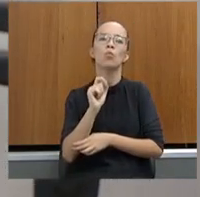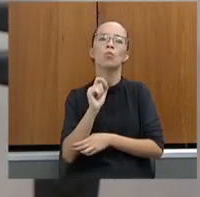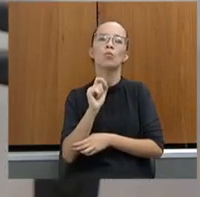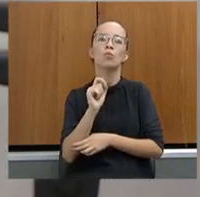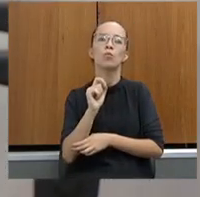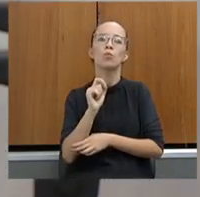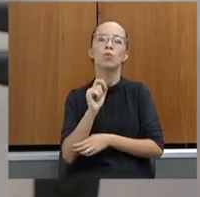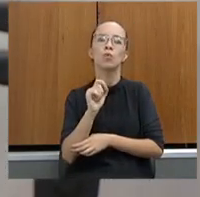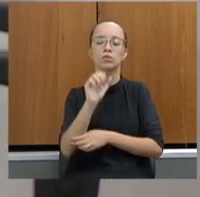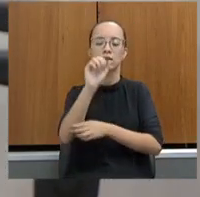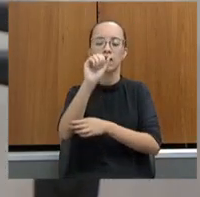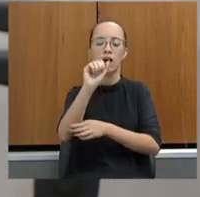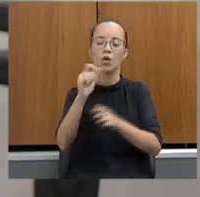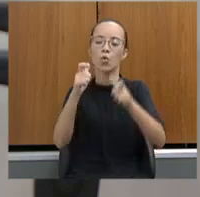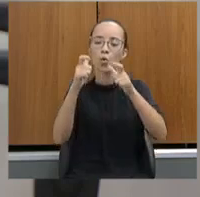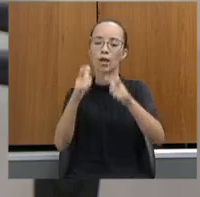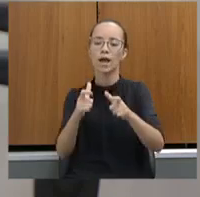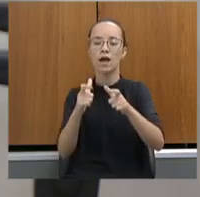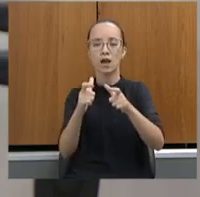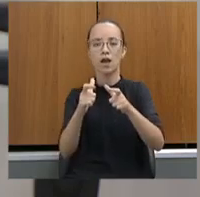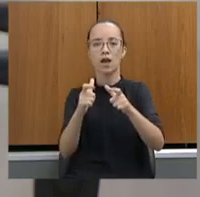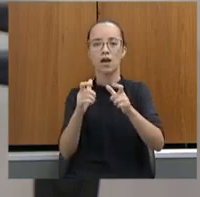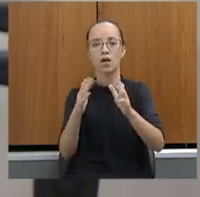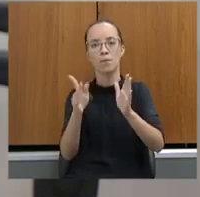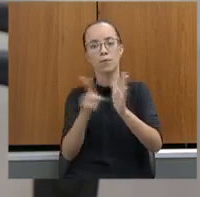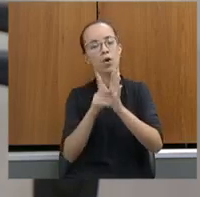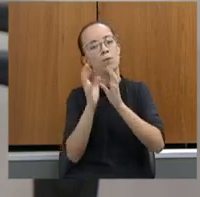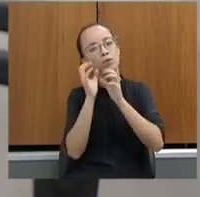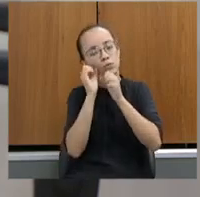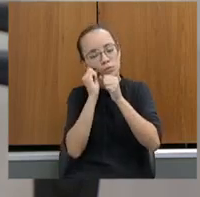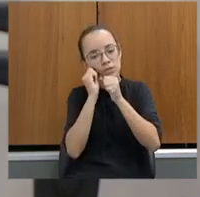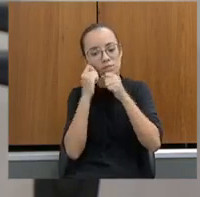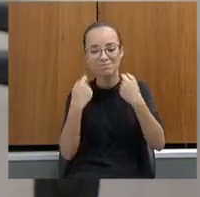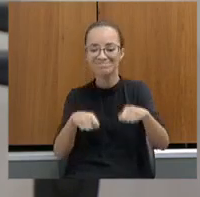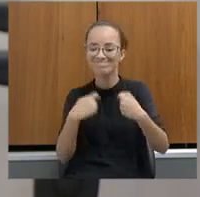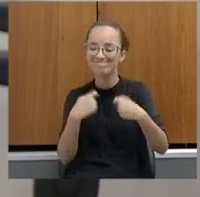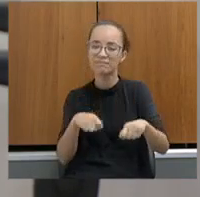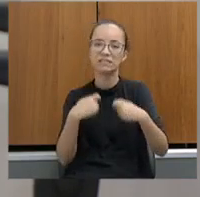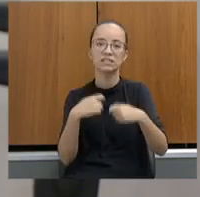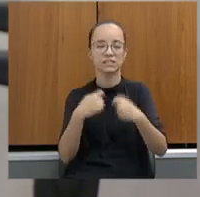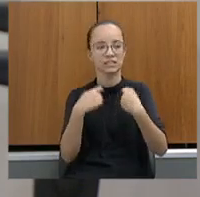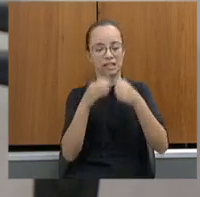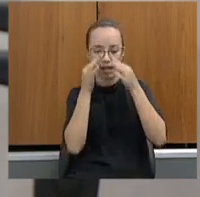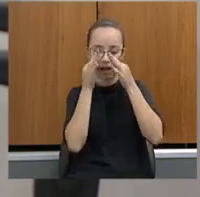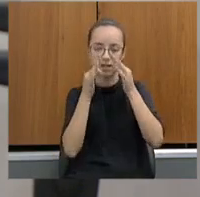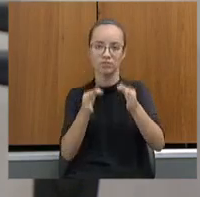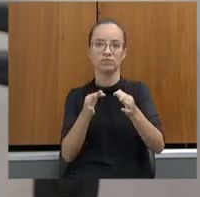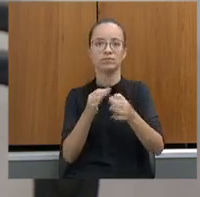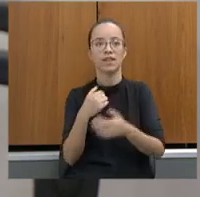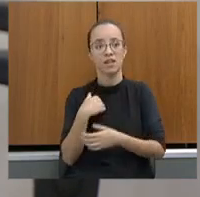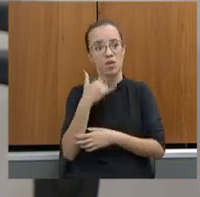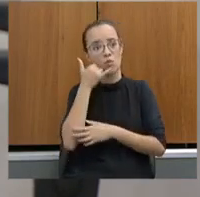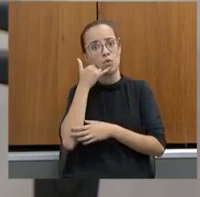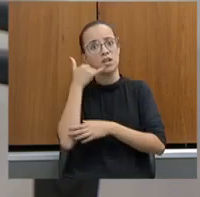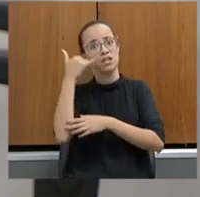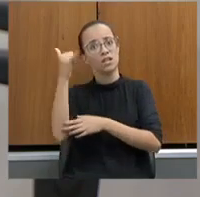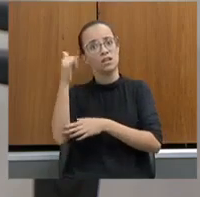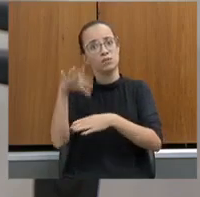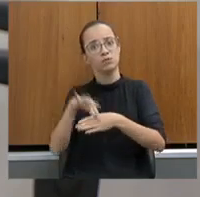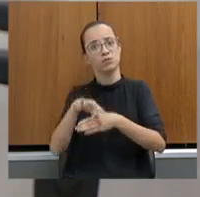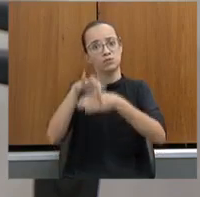aos alojamentos deles. Inclusive, secretário, eu mesmo tomei a liberdade de ligar para o chefe do DPEM,